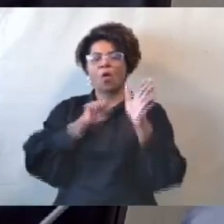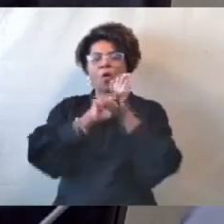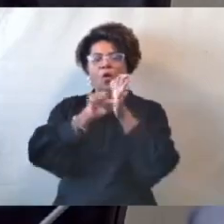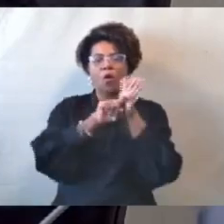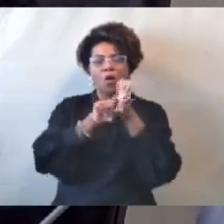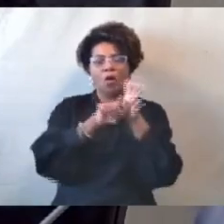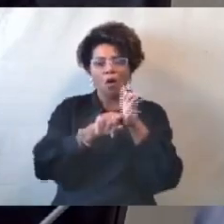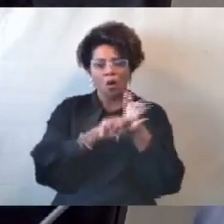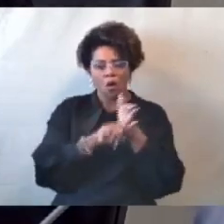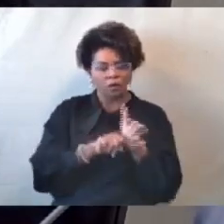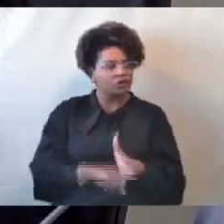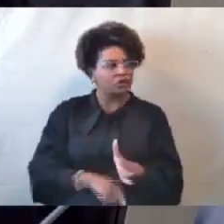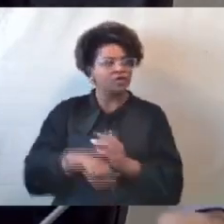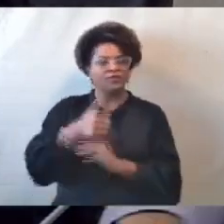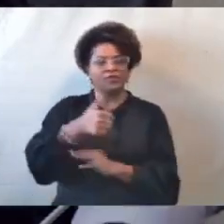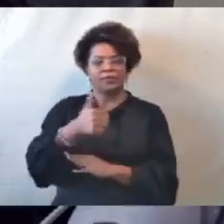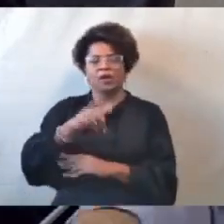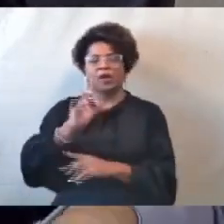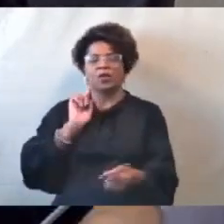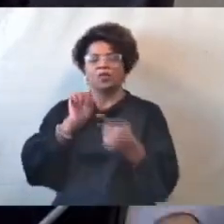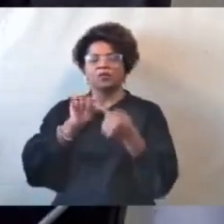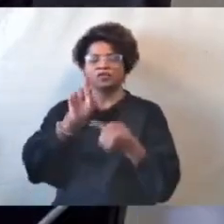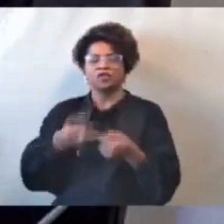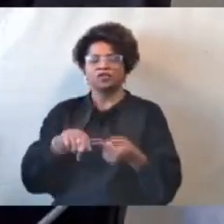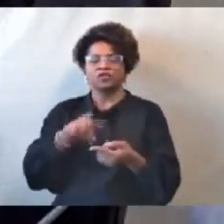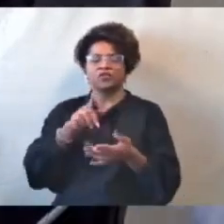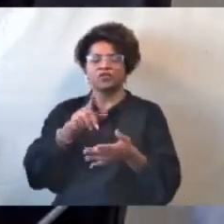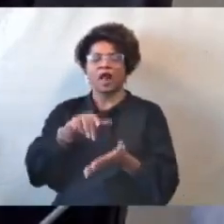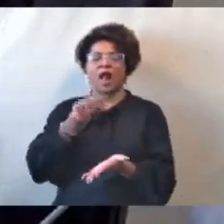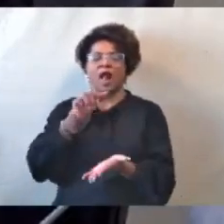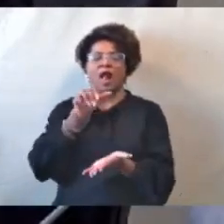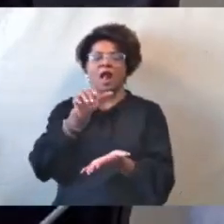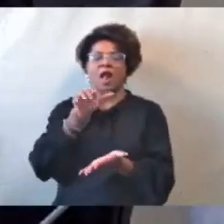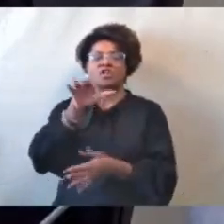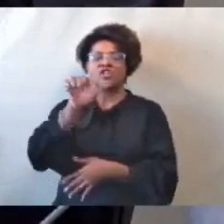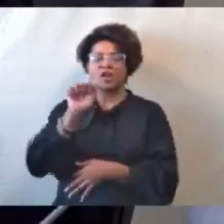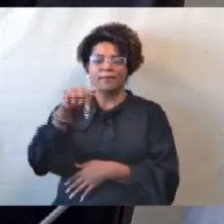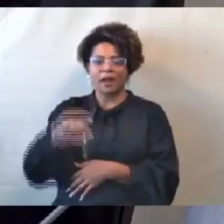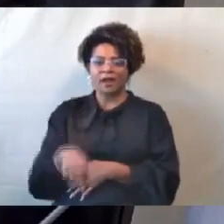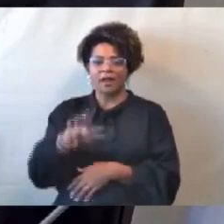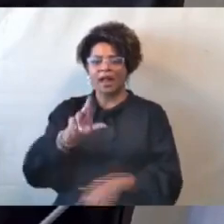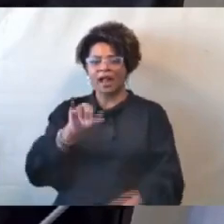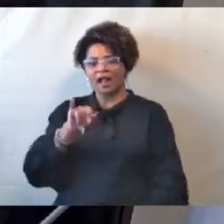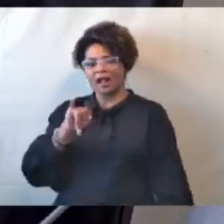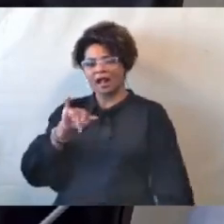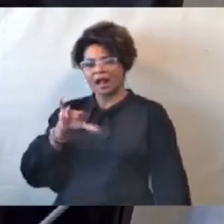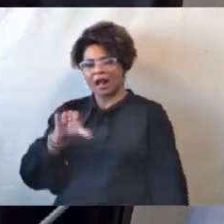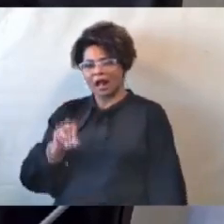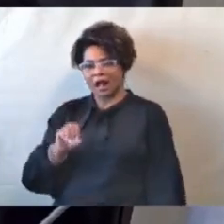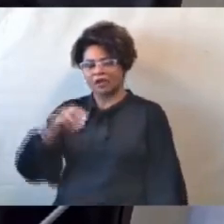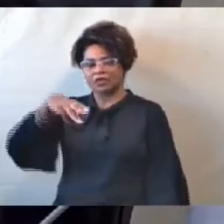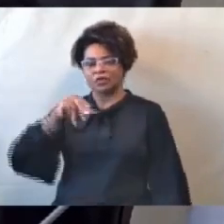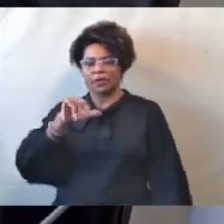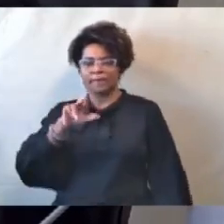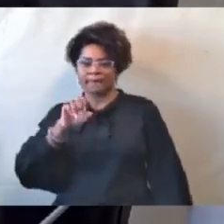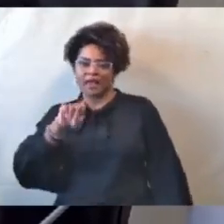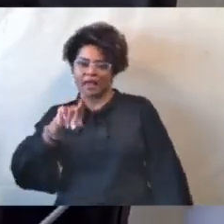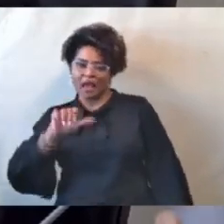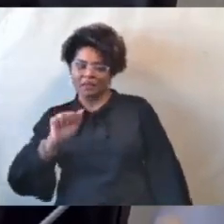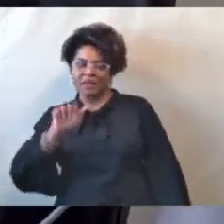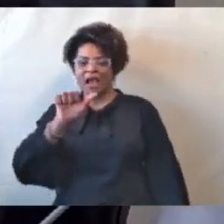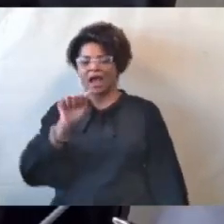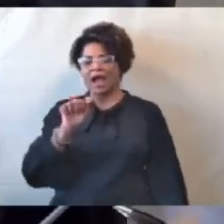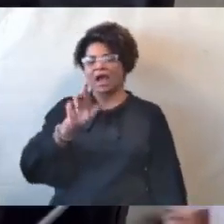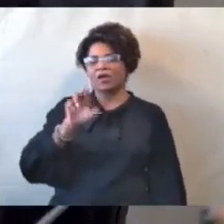que é a finalidade de intimar o senhor Ricardo Miranda Aroeira, diretor de gestão de águas urbanas, a